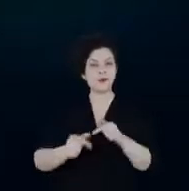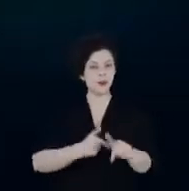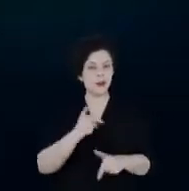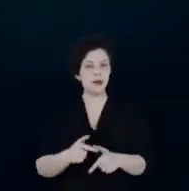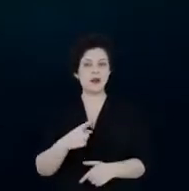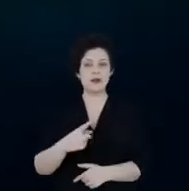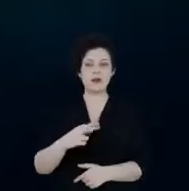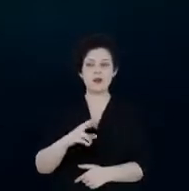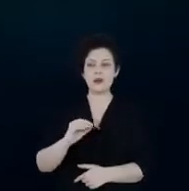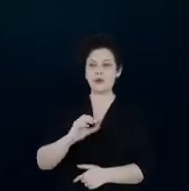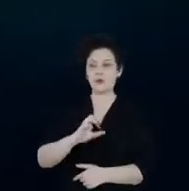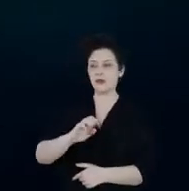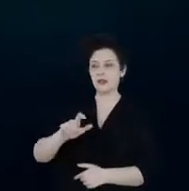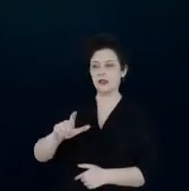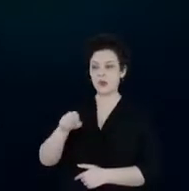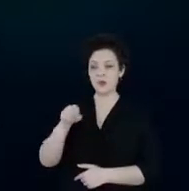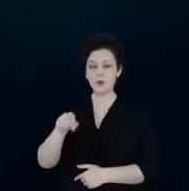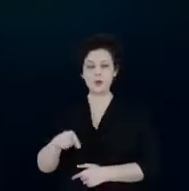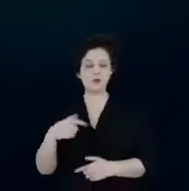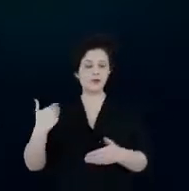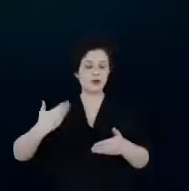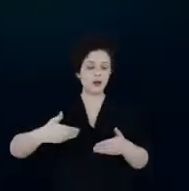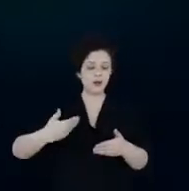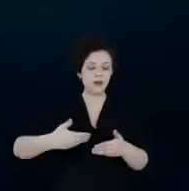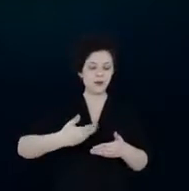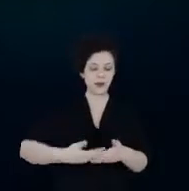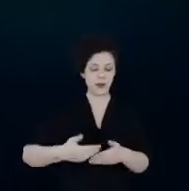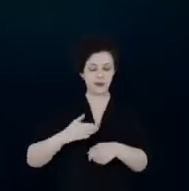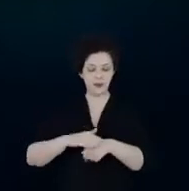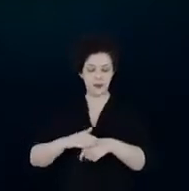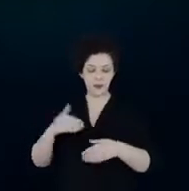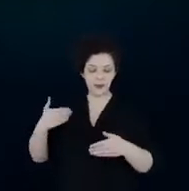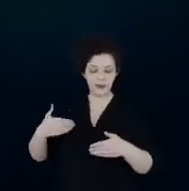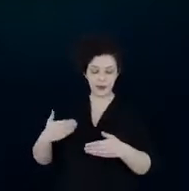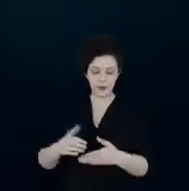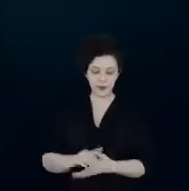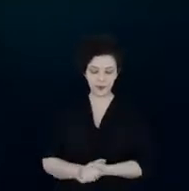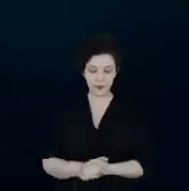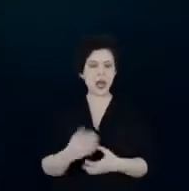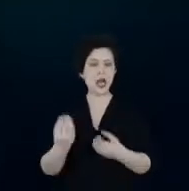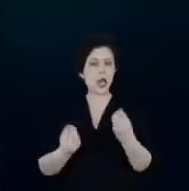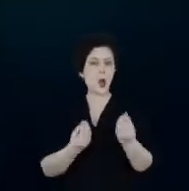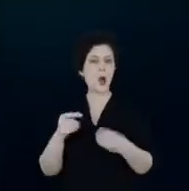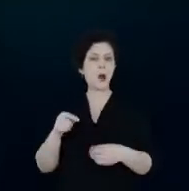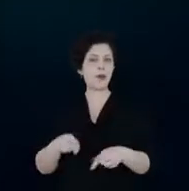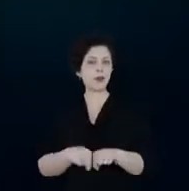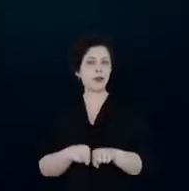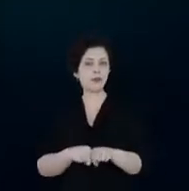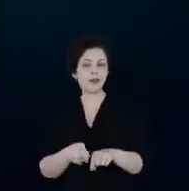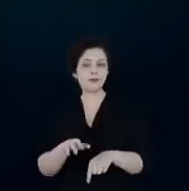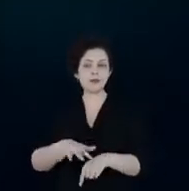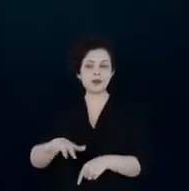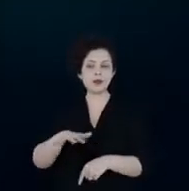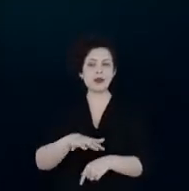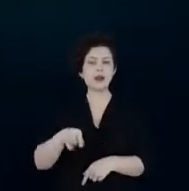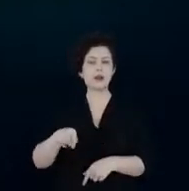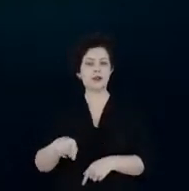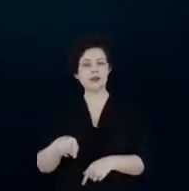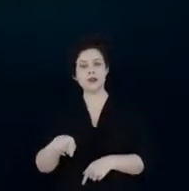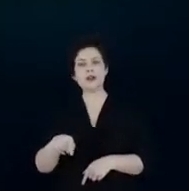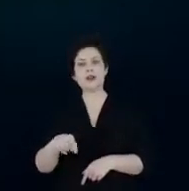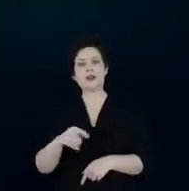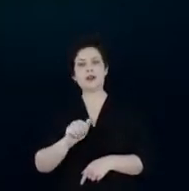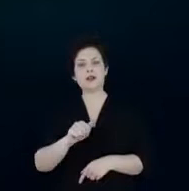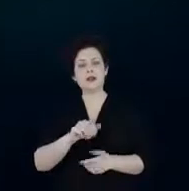aquilo que a gente vem desenvolvendo e como isso funciona também no âmbito do P.E. da Anel. O Procel